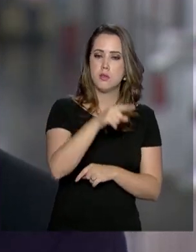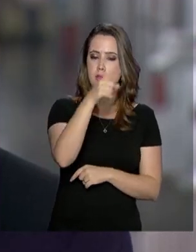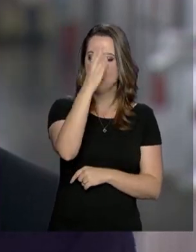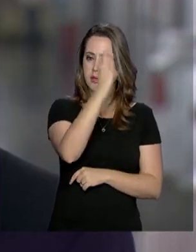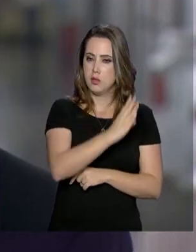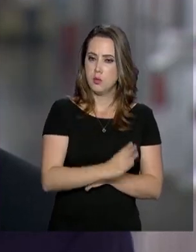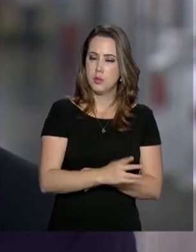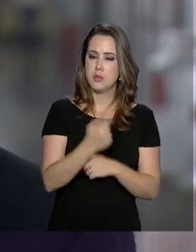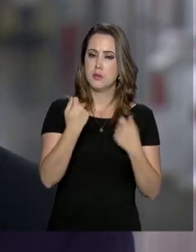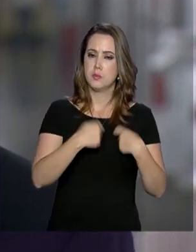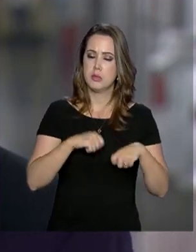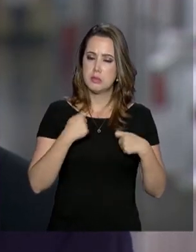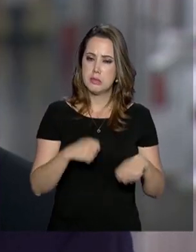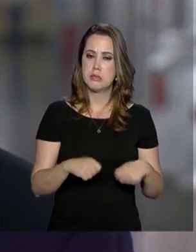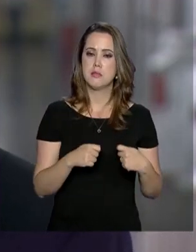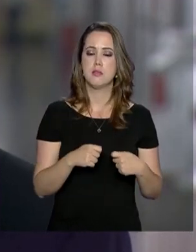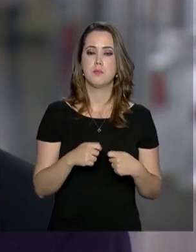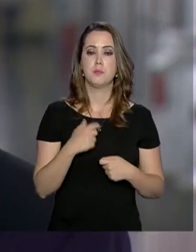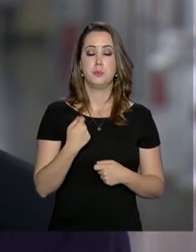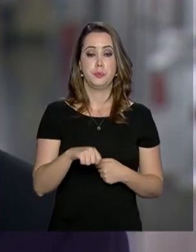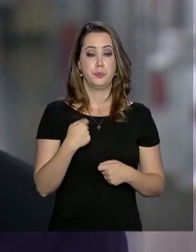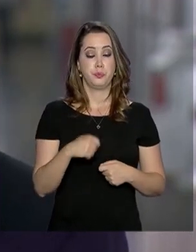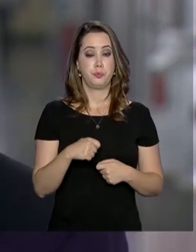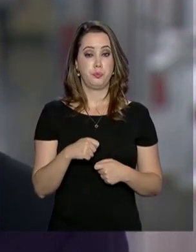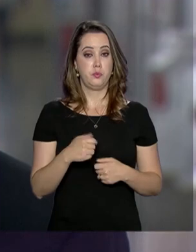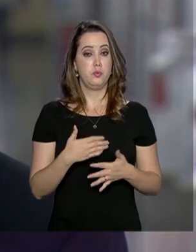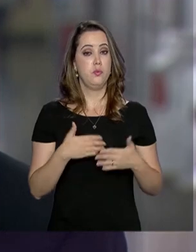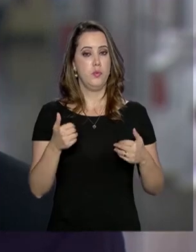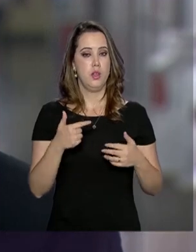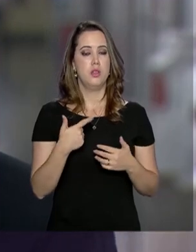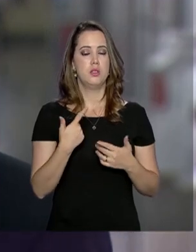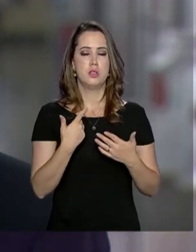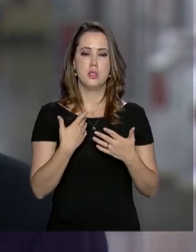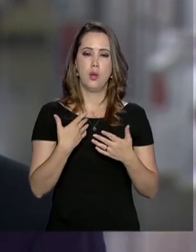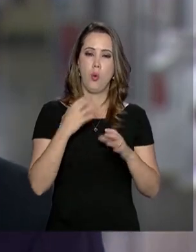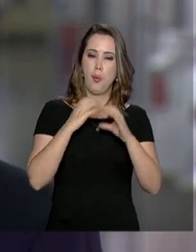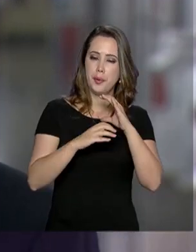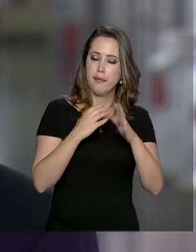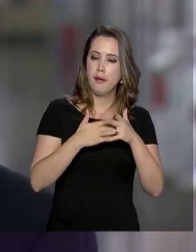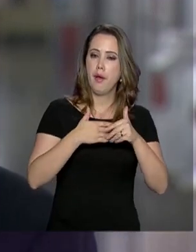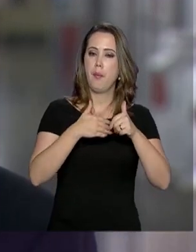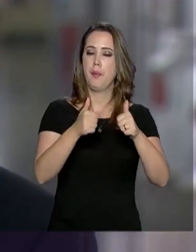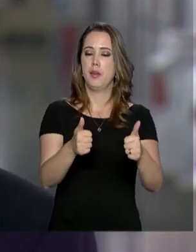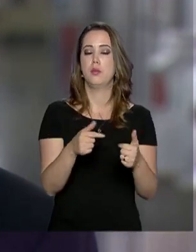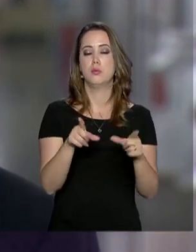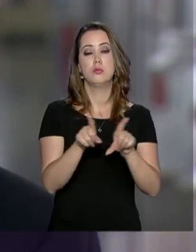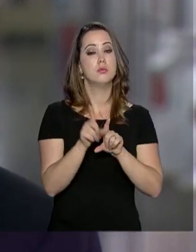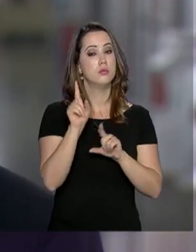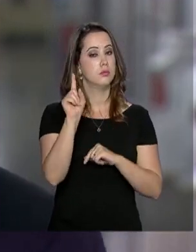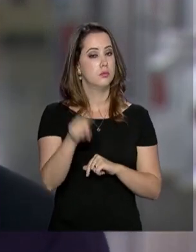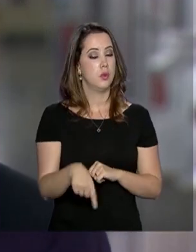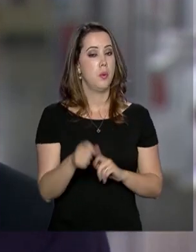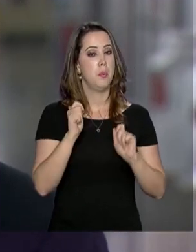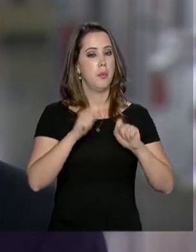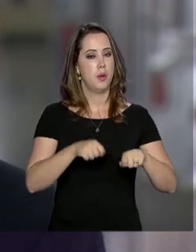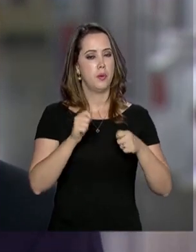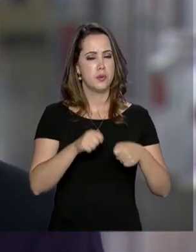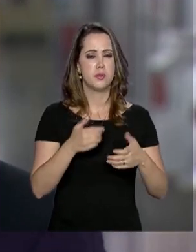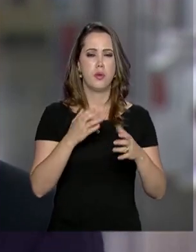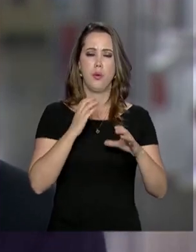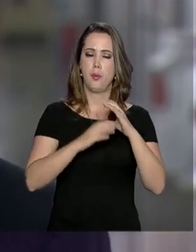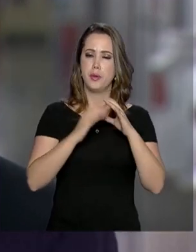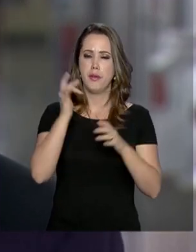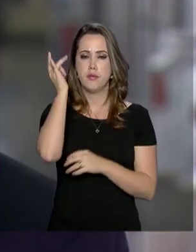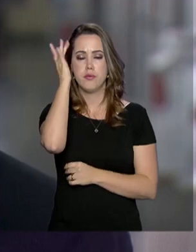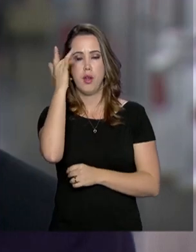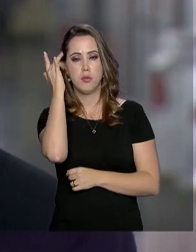dependem de uma demanda mais apurada de linguagem e é preciso, então, que eles possam se comunicar